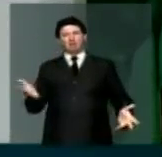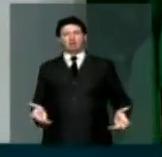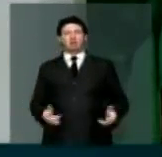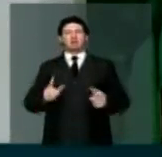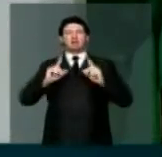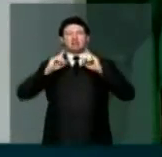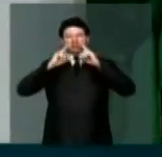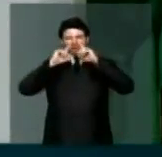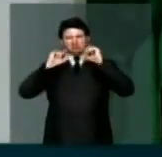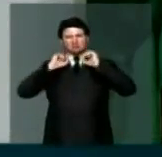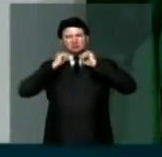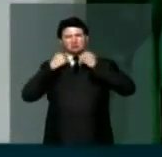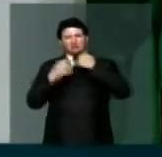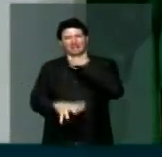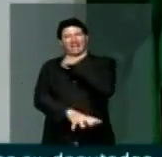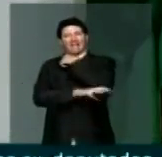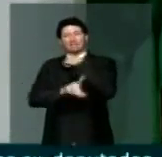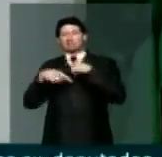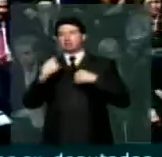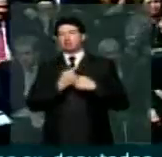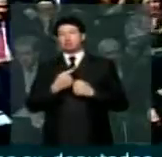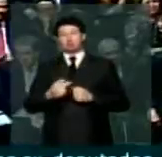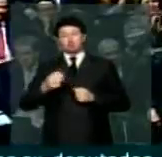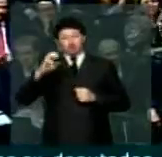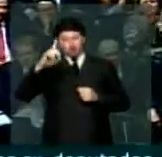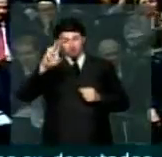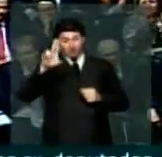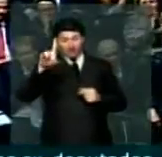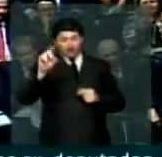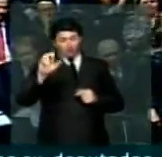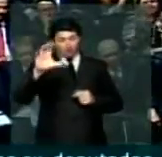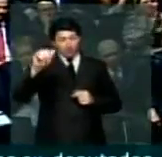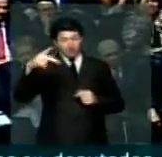dó nossas raízes. Eduardo,